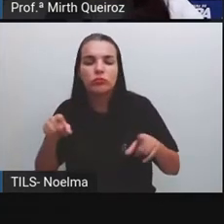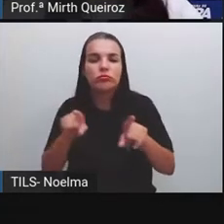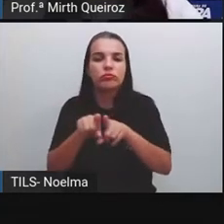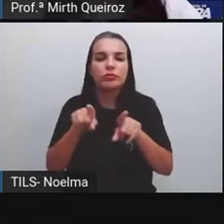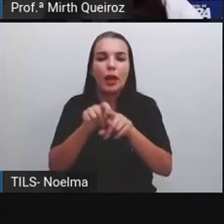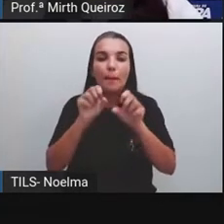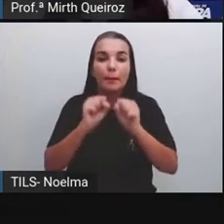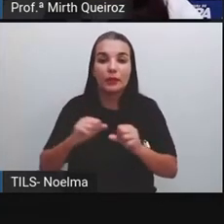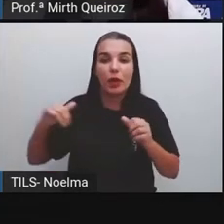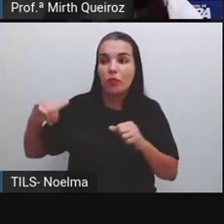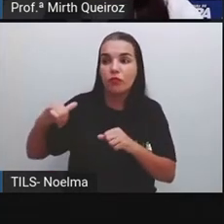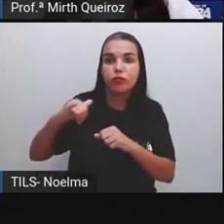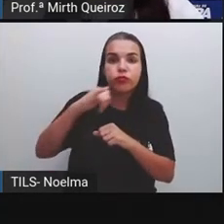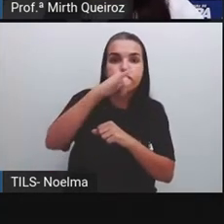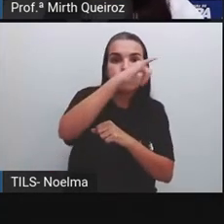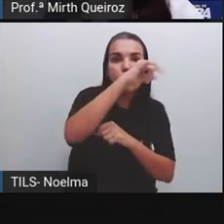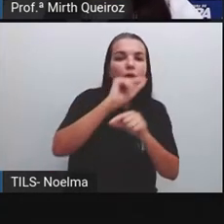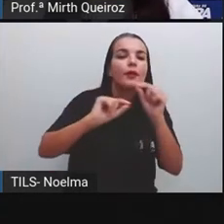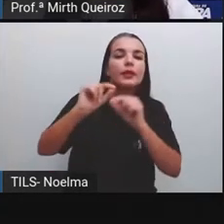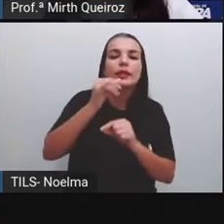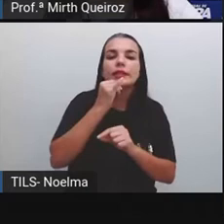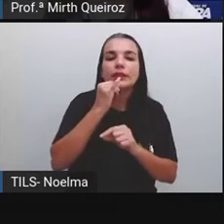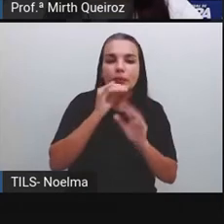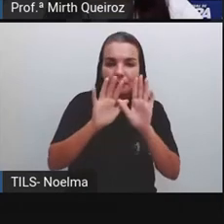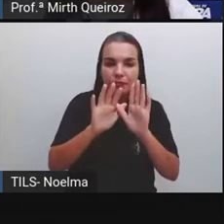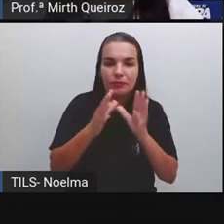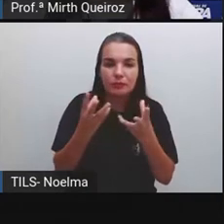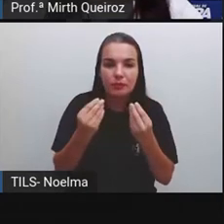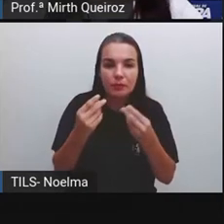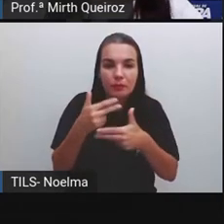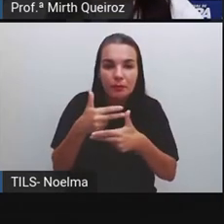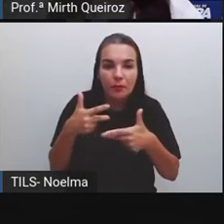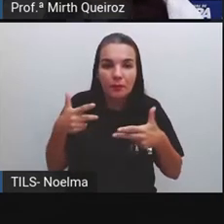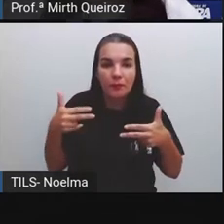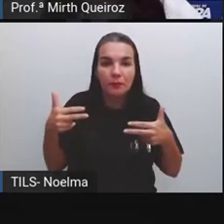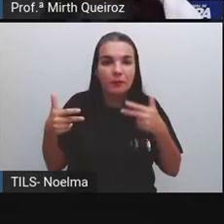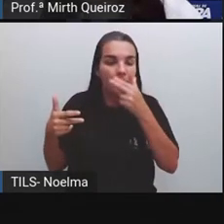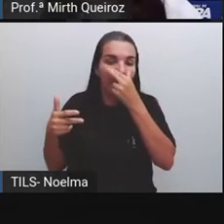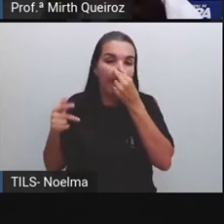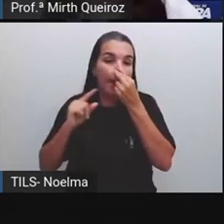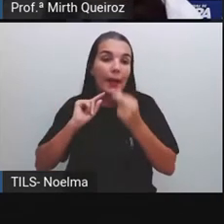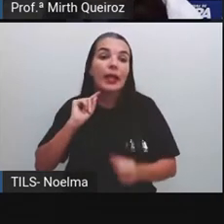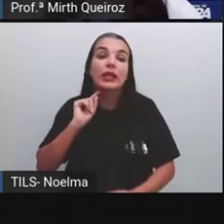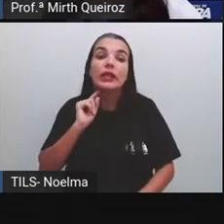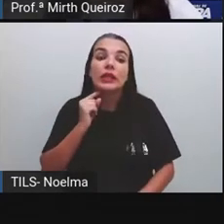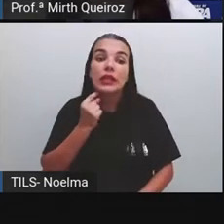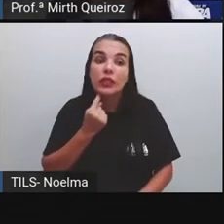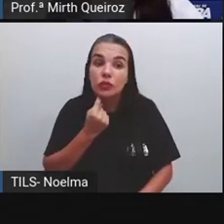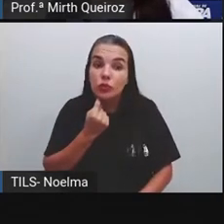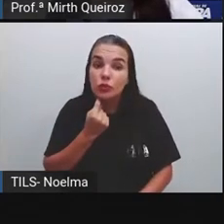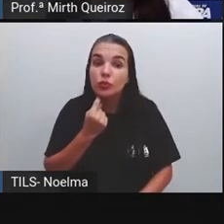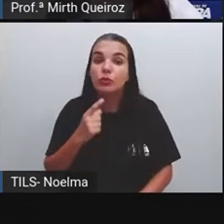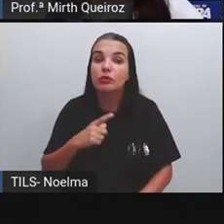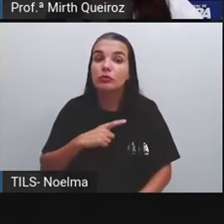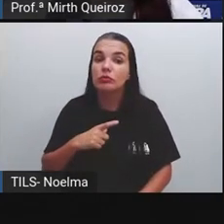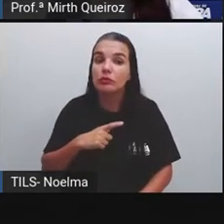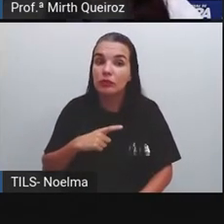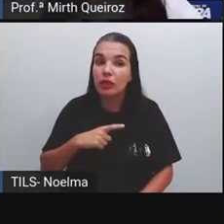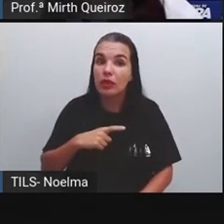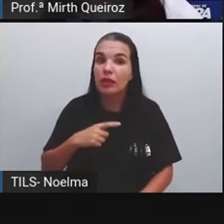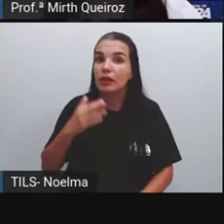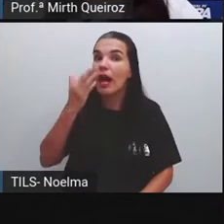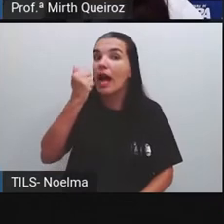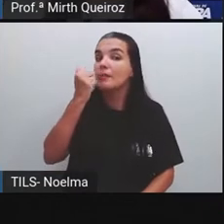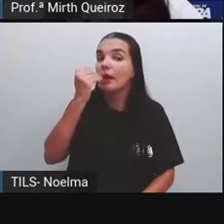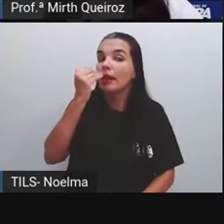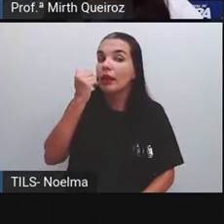nos aeroportos, como, por exemplo, a grande quantidade de matéria orgânica, de lixo orgânico e resíduos sólidos que tem